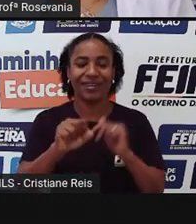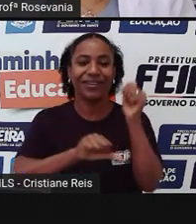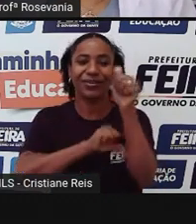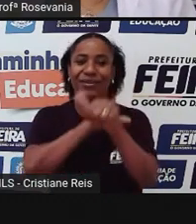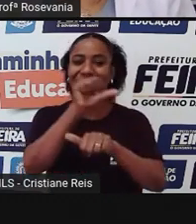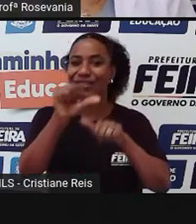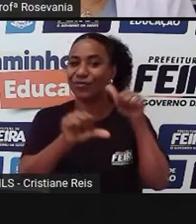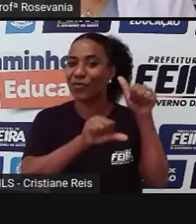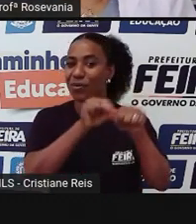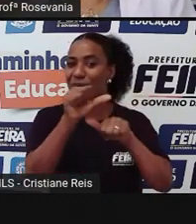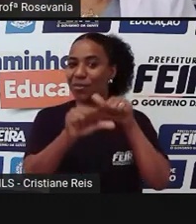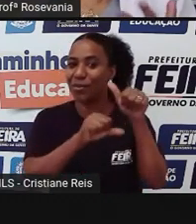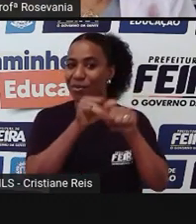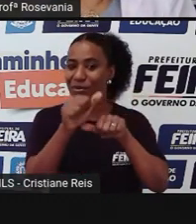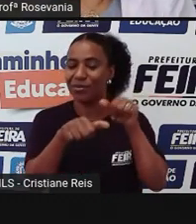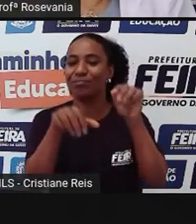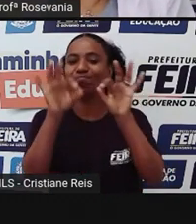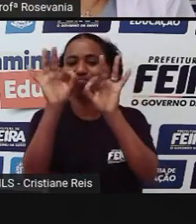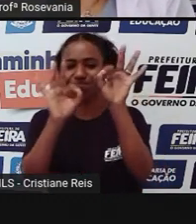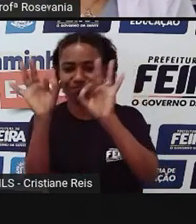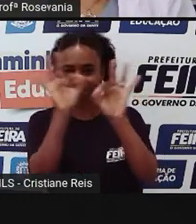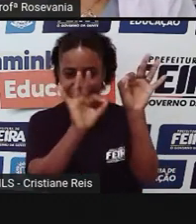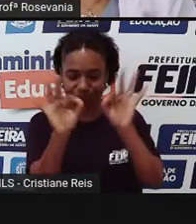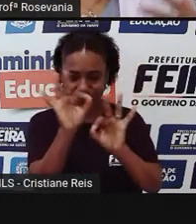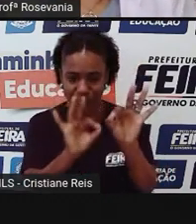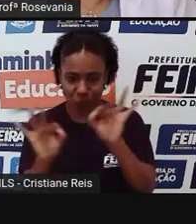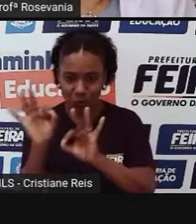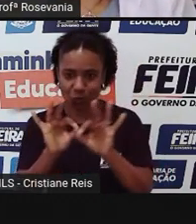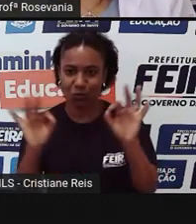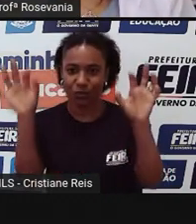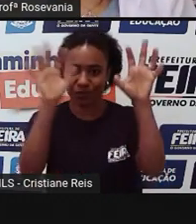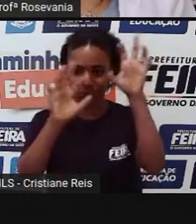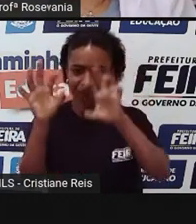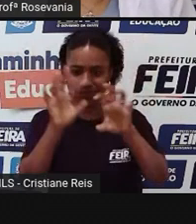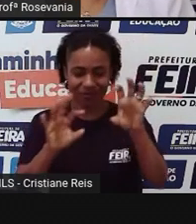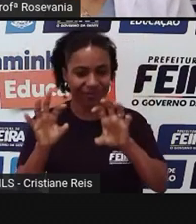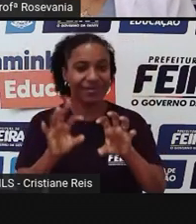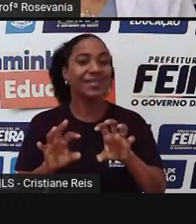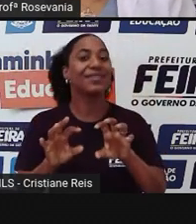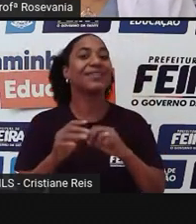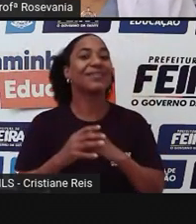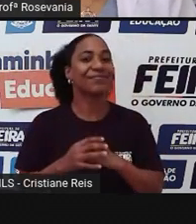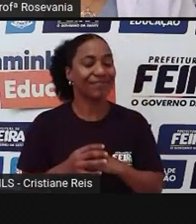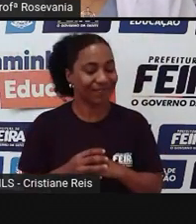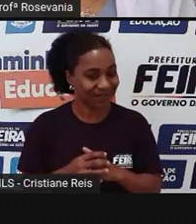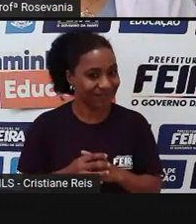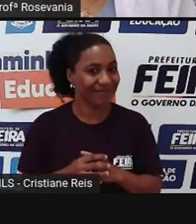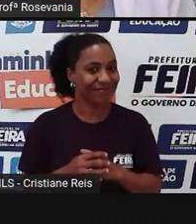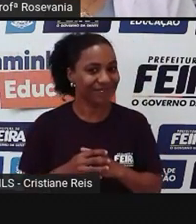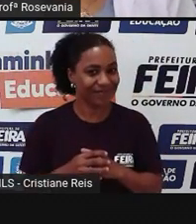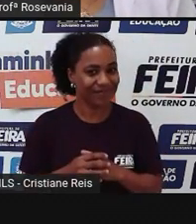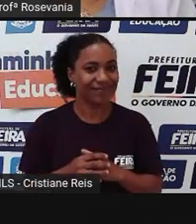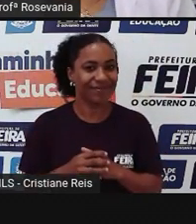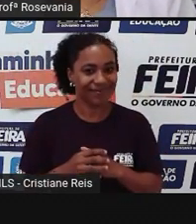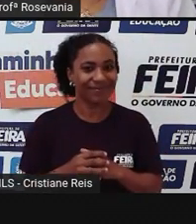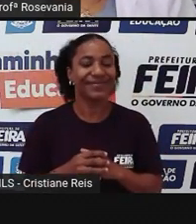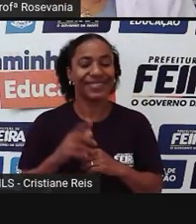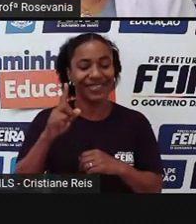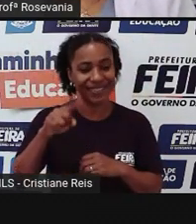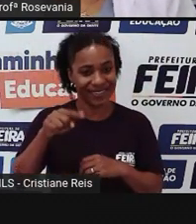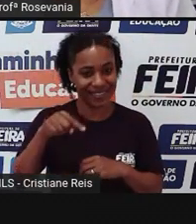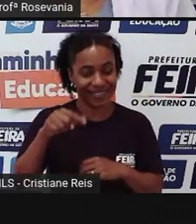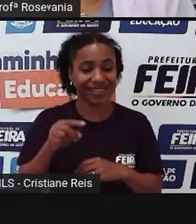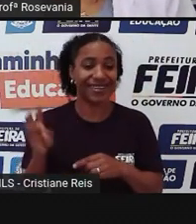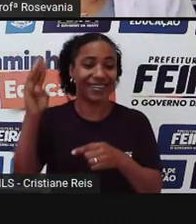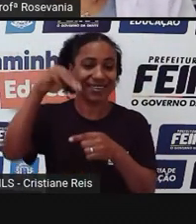e reformou ele, deu lá, né, todo um retoque e chegou à condição agora, né,